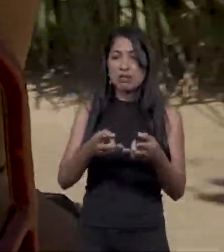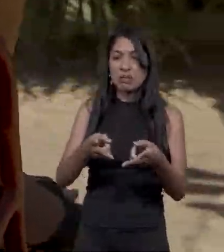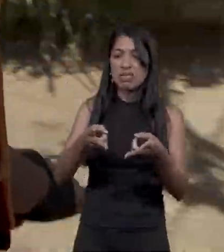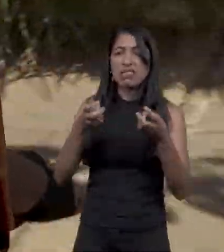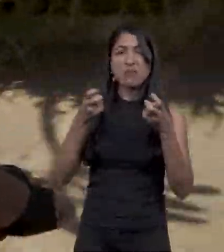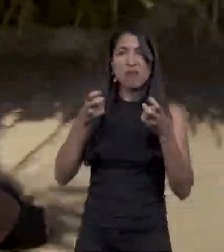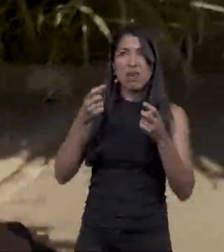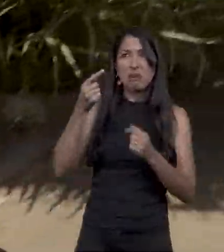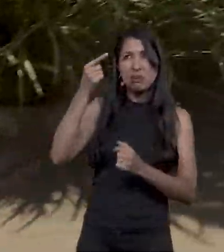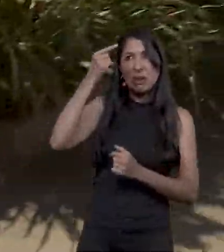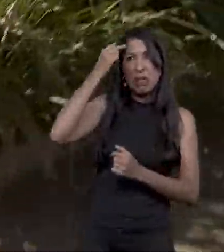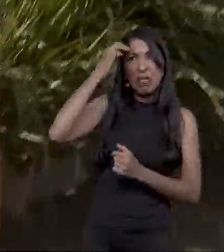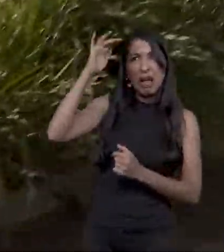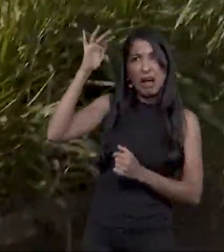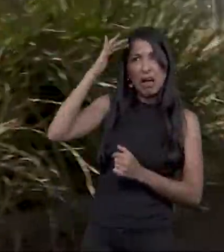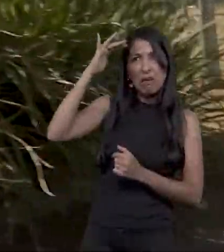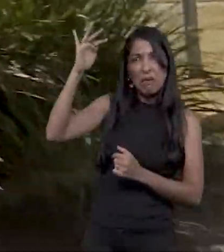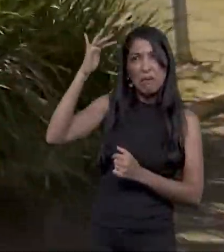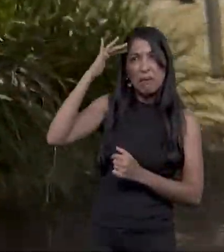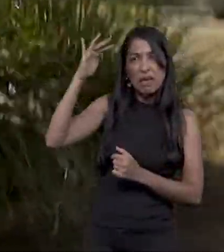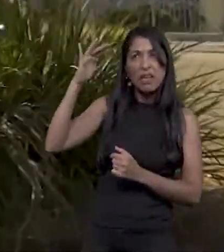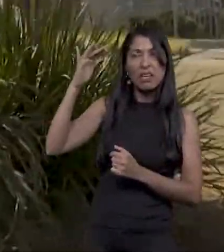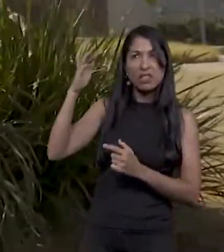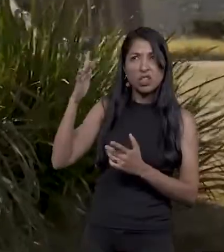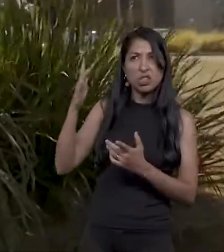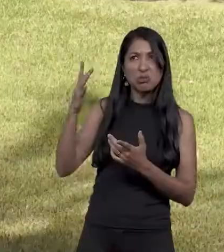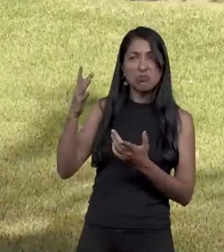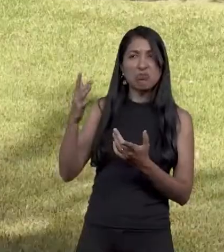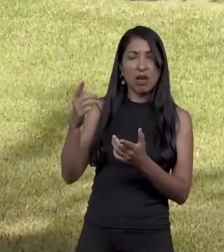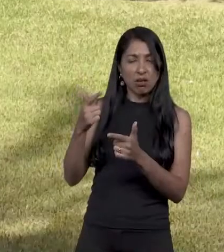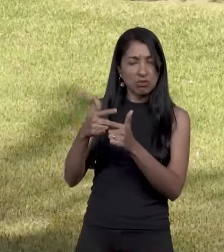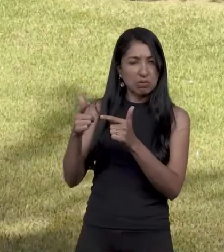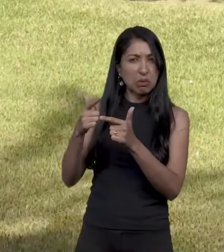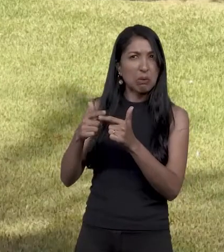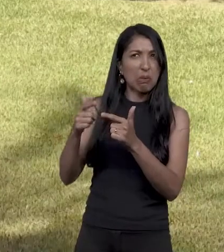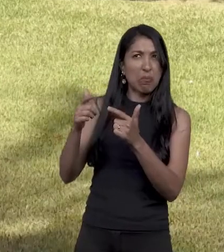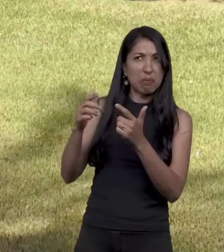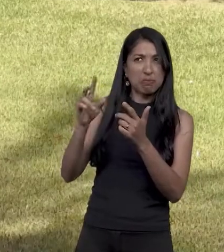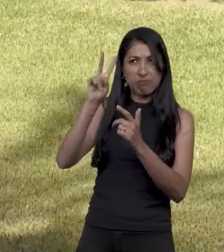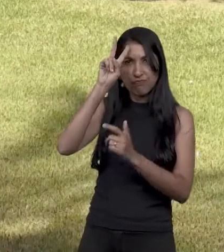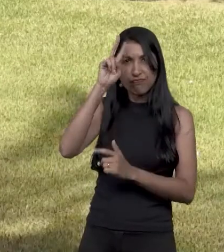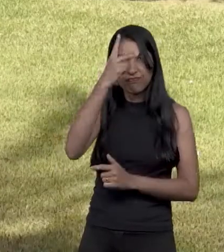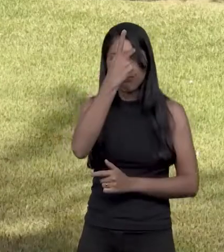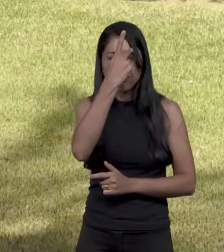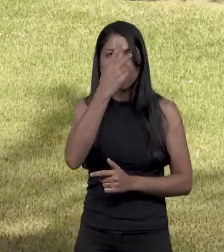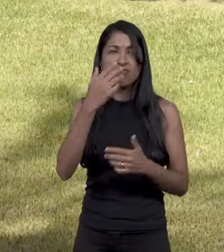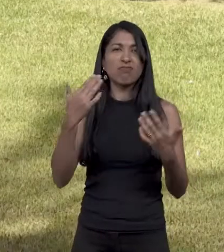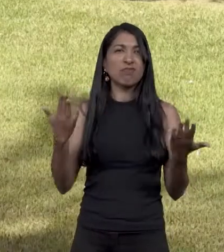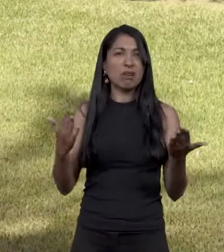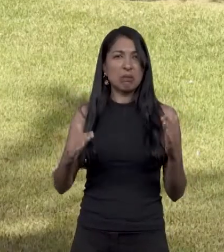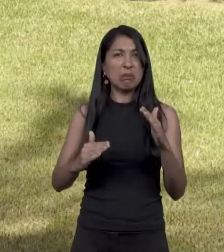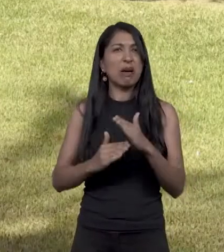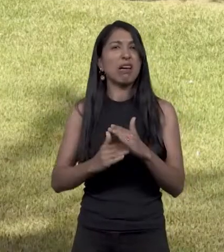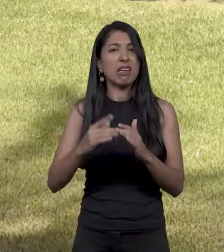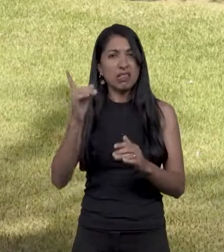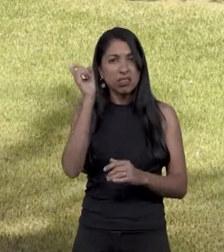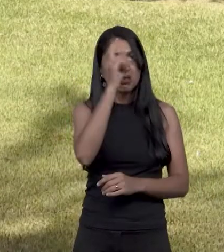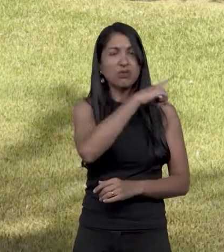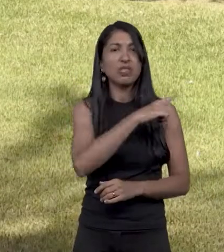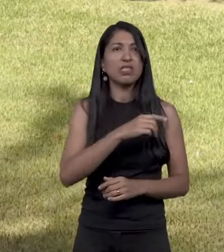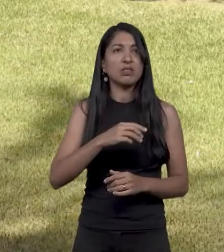pessoas, você tem deficiência e você ainda é mulher. Então, ainda fica mais difícil para a gente. Porque não tem